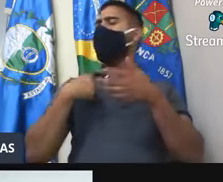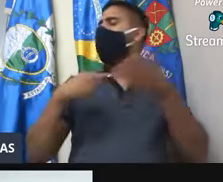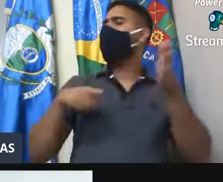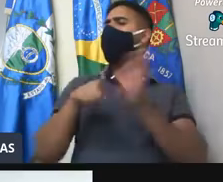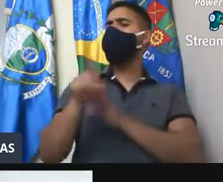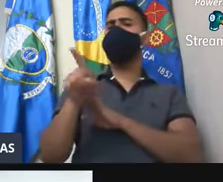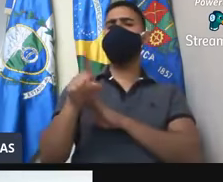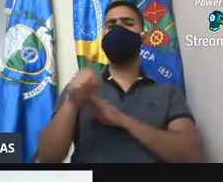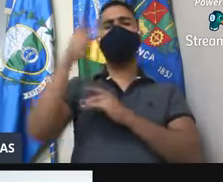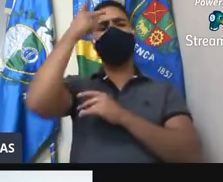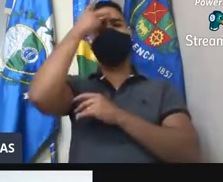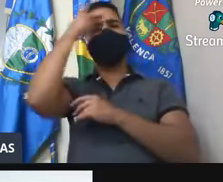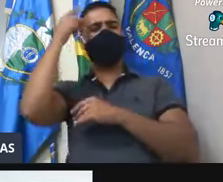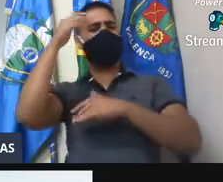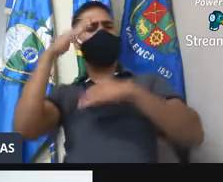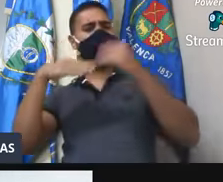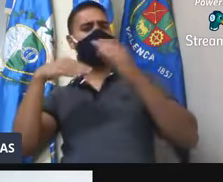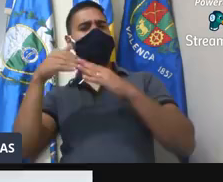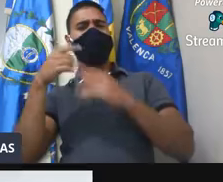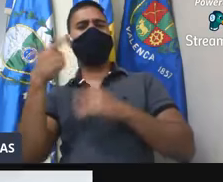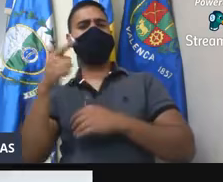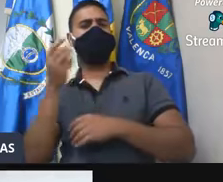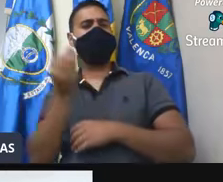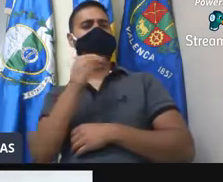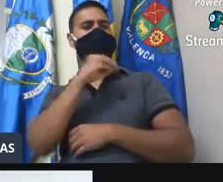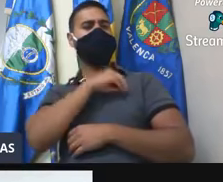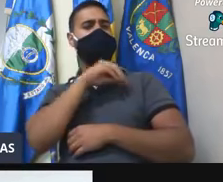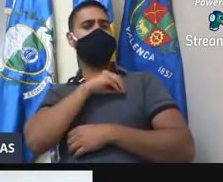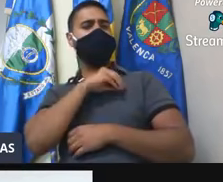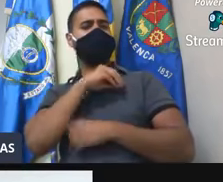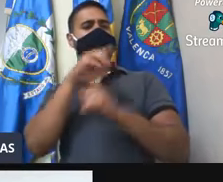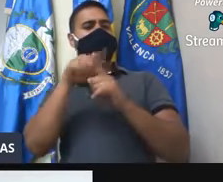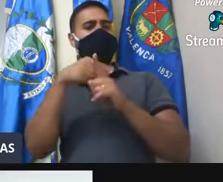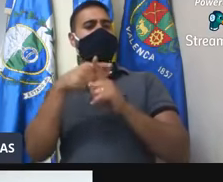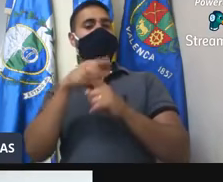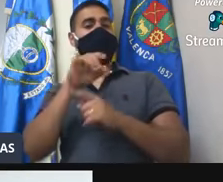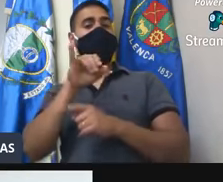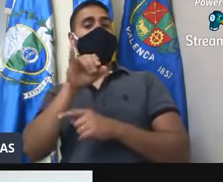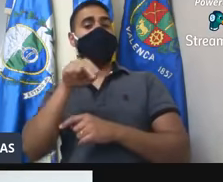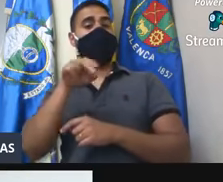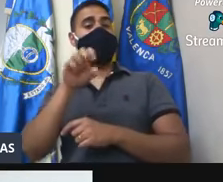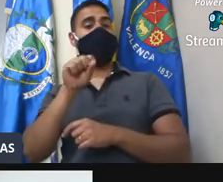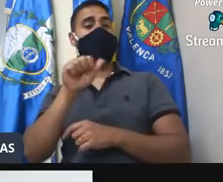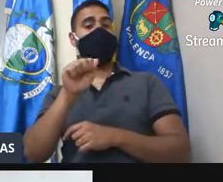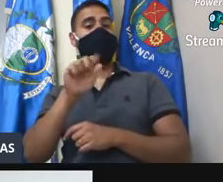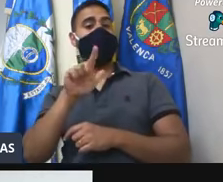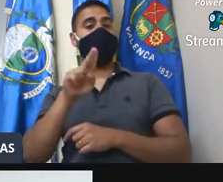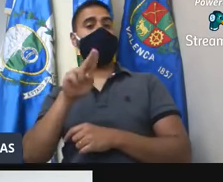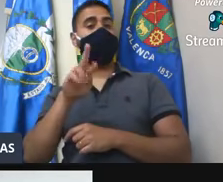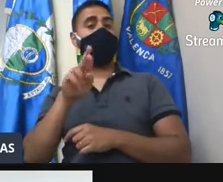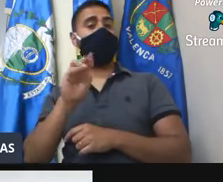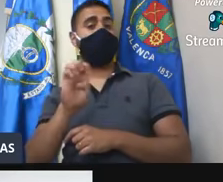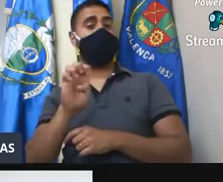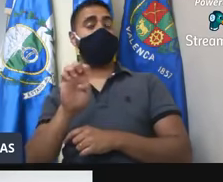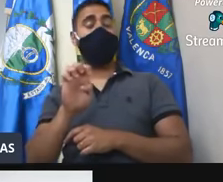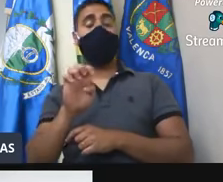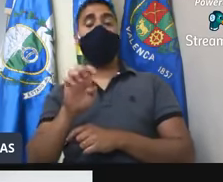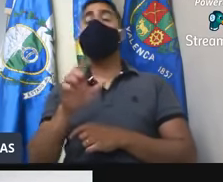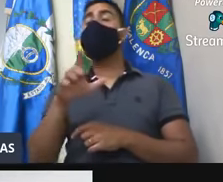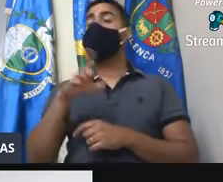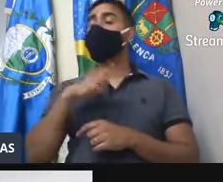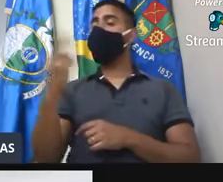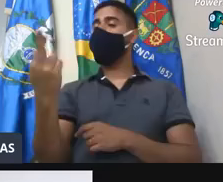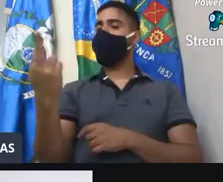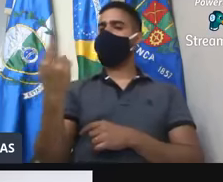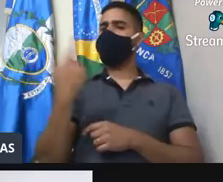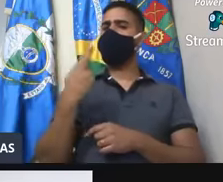gabinete, que a gente perguntou sobre alguns funcionários que não recebiam aí essa periculosidade, insalubridade, e